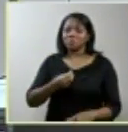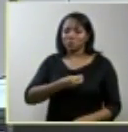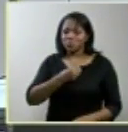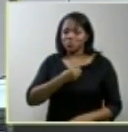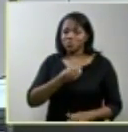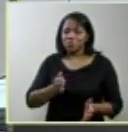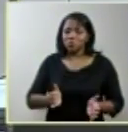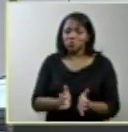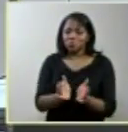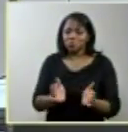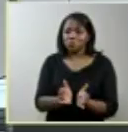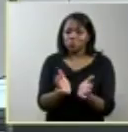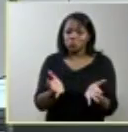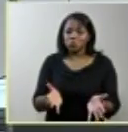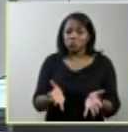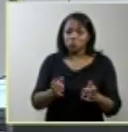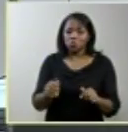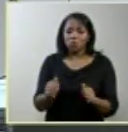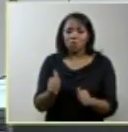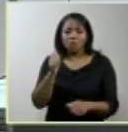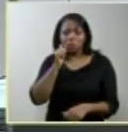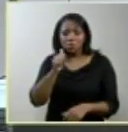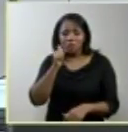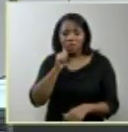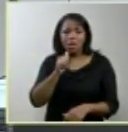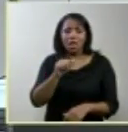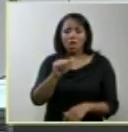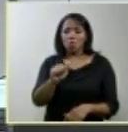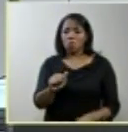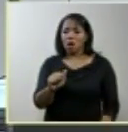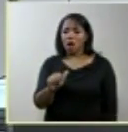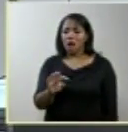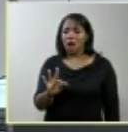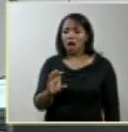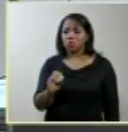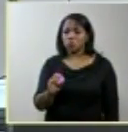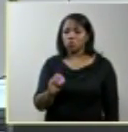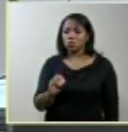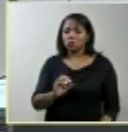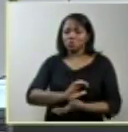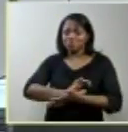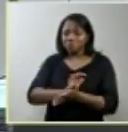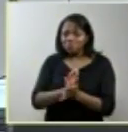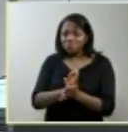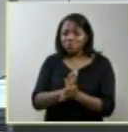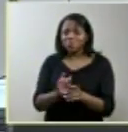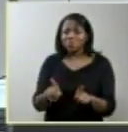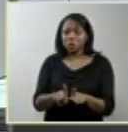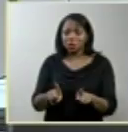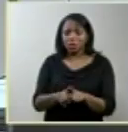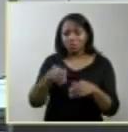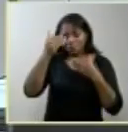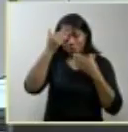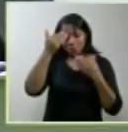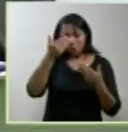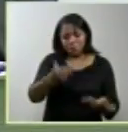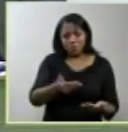involuntário das mulheres sim é um ato de tortura do Estado contra elas muito obrigada